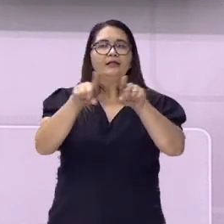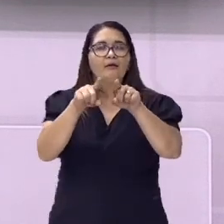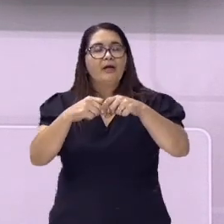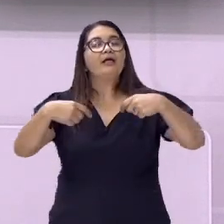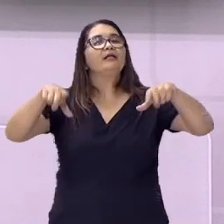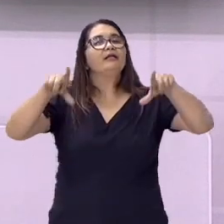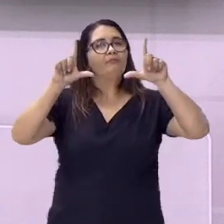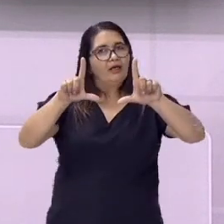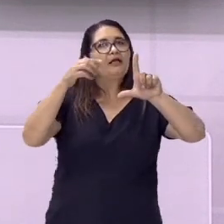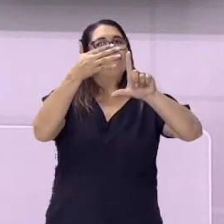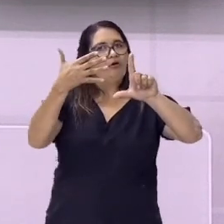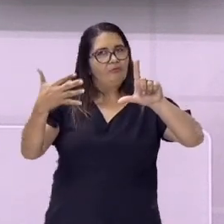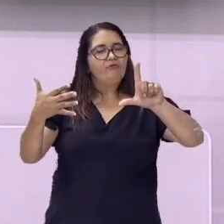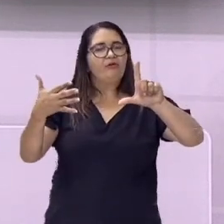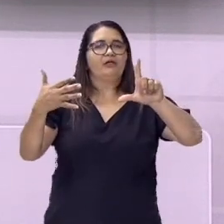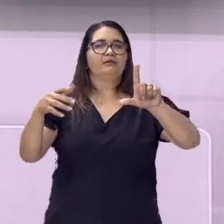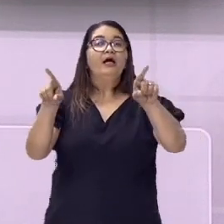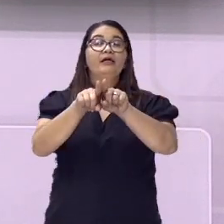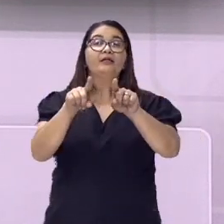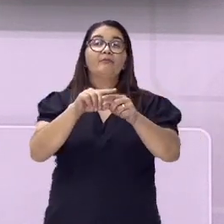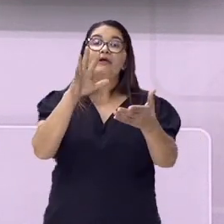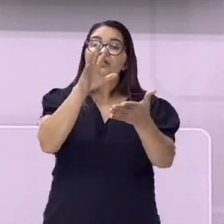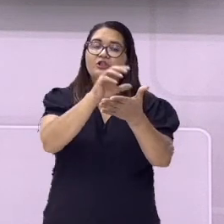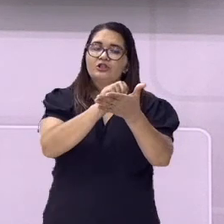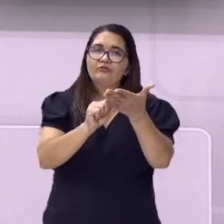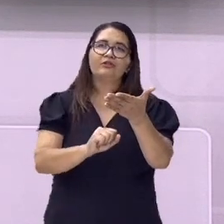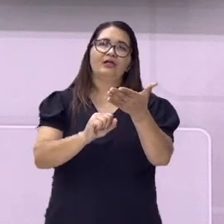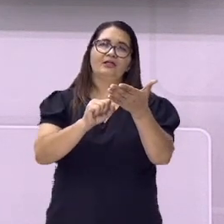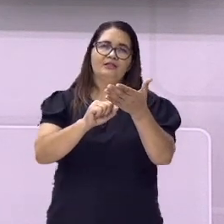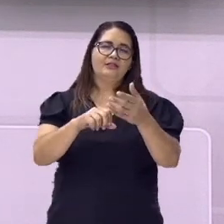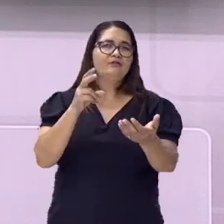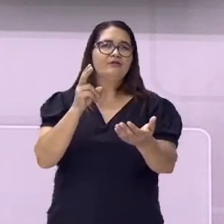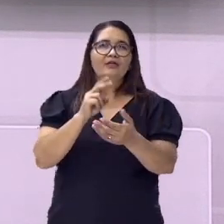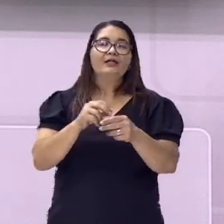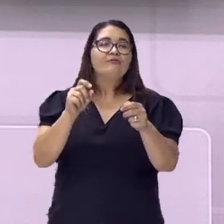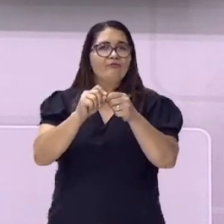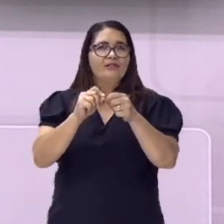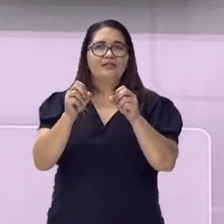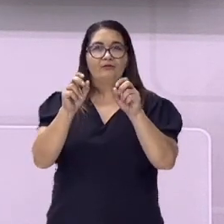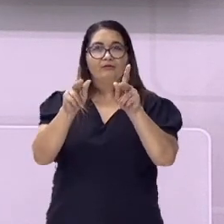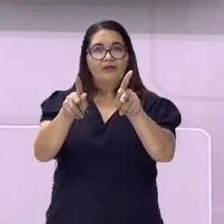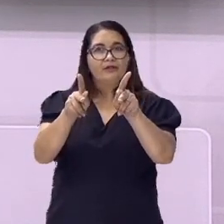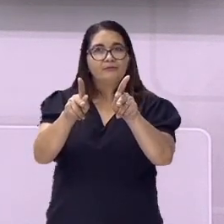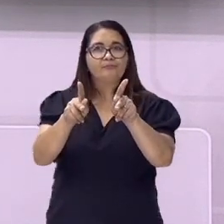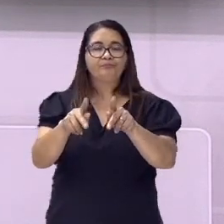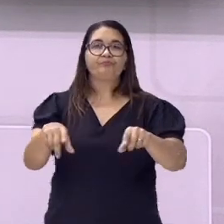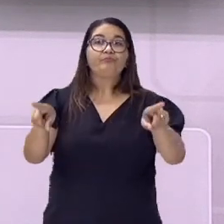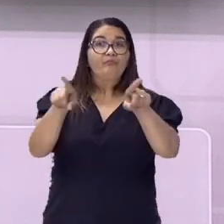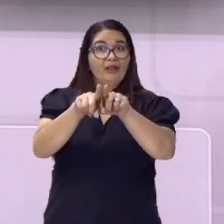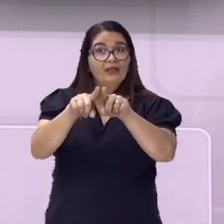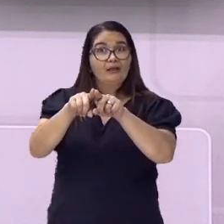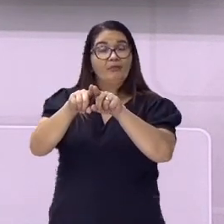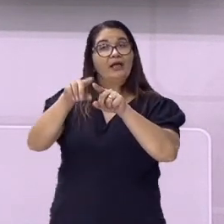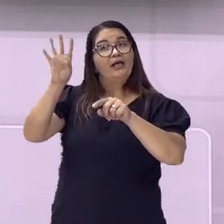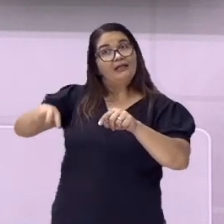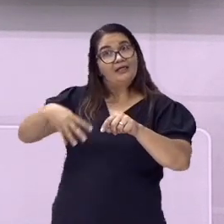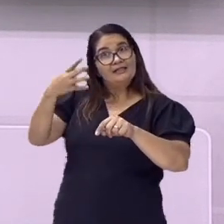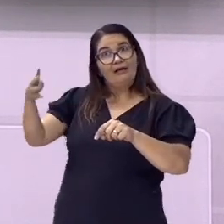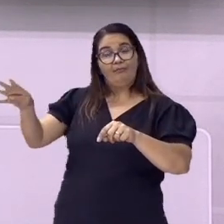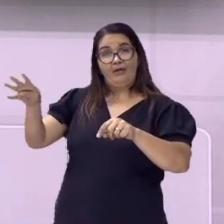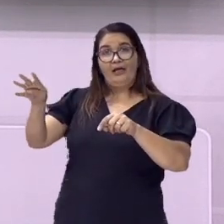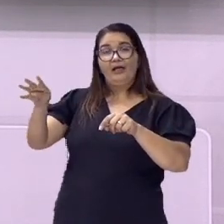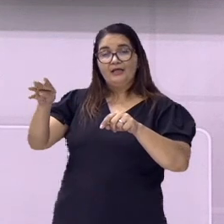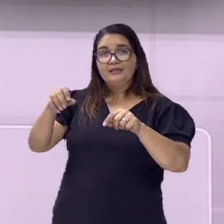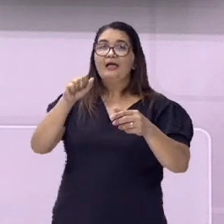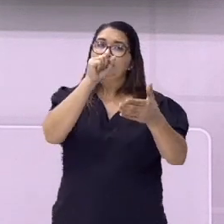Realize todas as atividades e envie as fotos para os seus professores. Todas as tabelas aqui apresentadas já